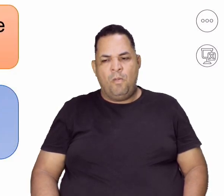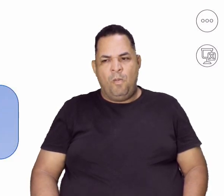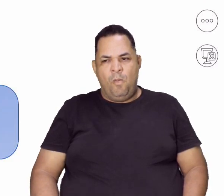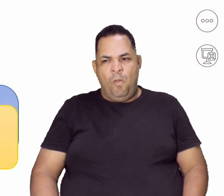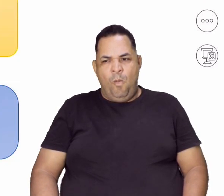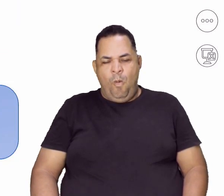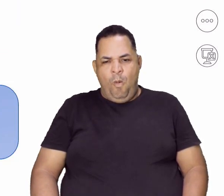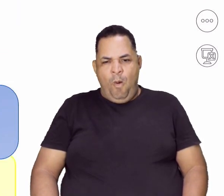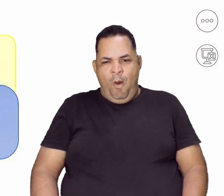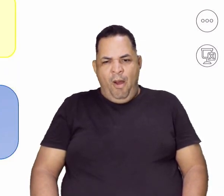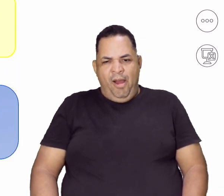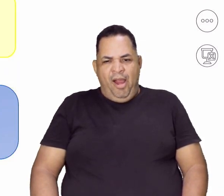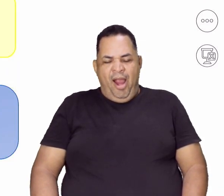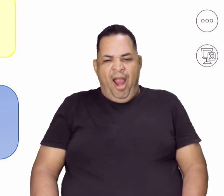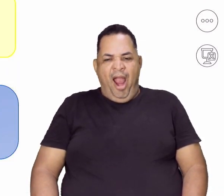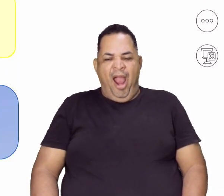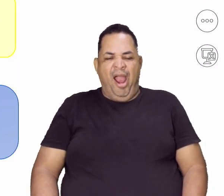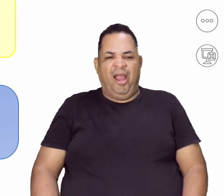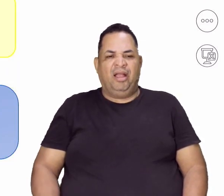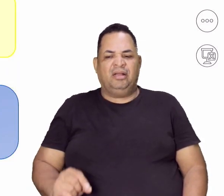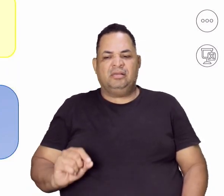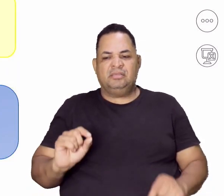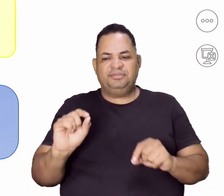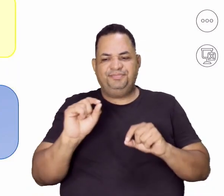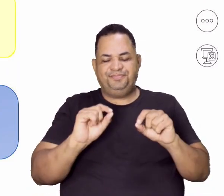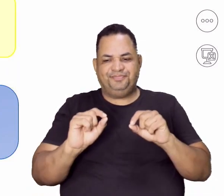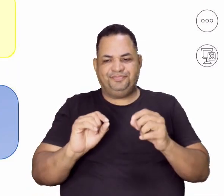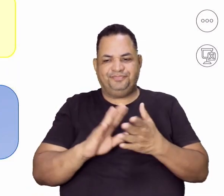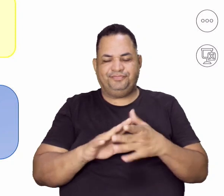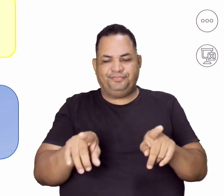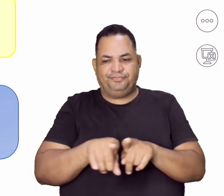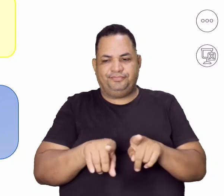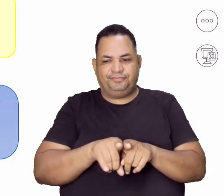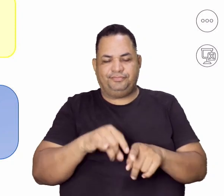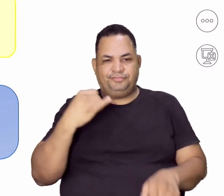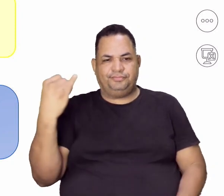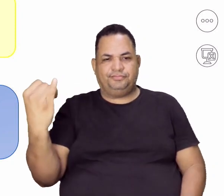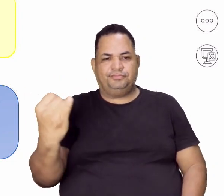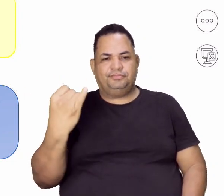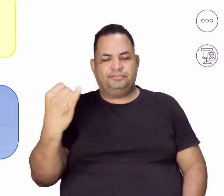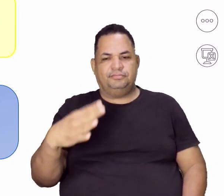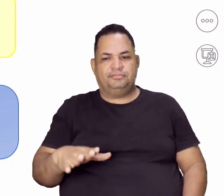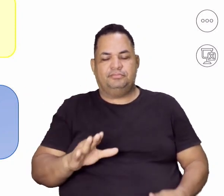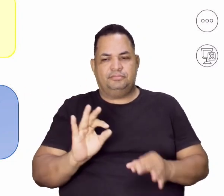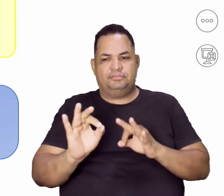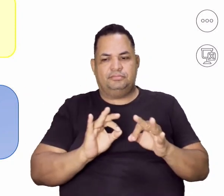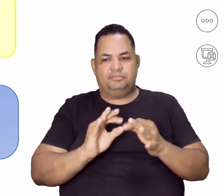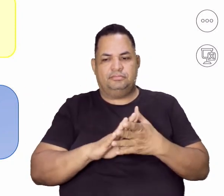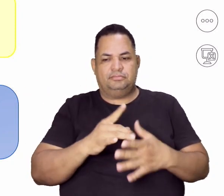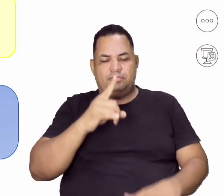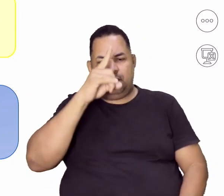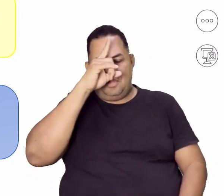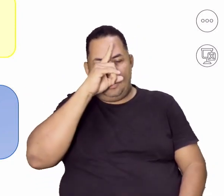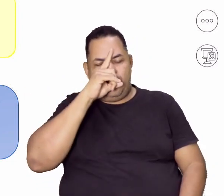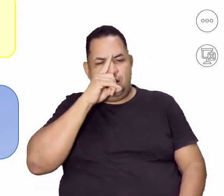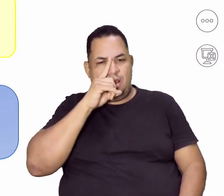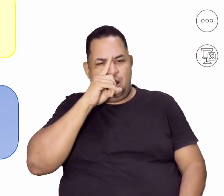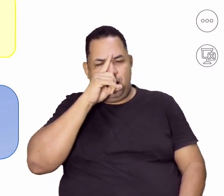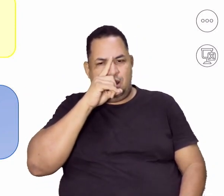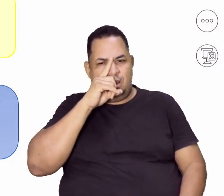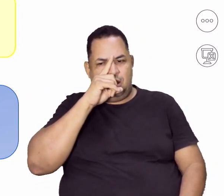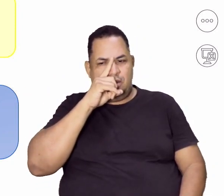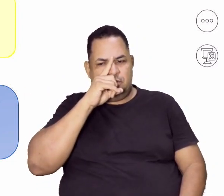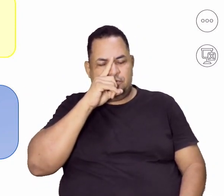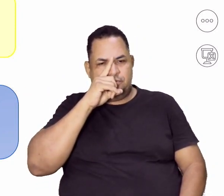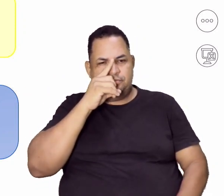Outros pontos importantes da gente observar é que há uma negação extrema aí dos riscos e alertas, né?